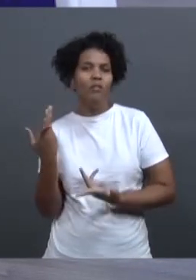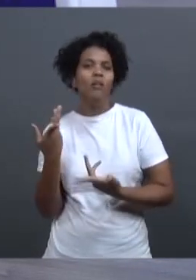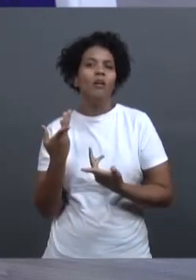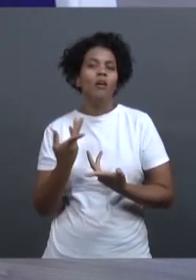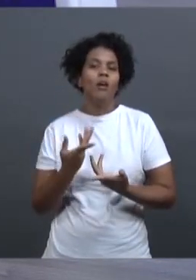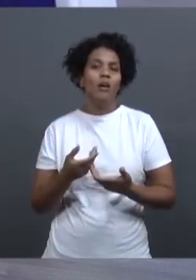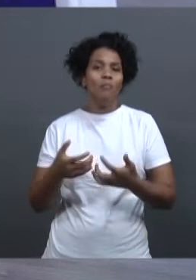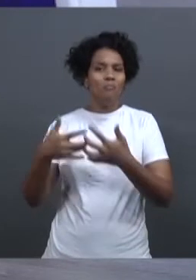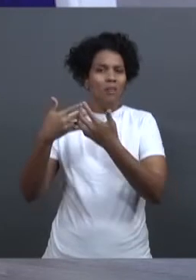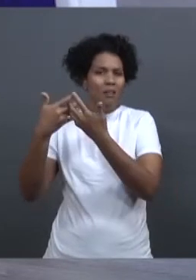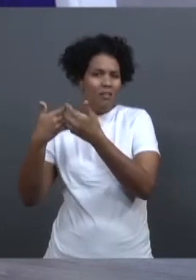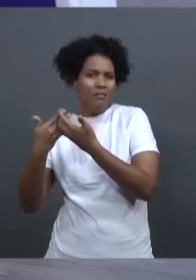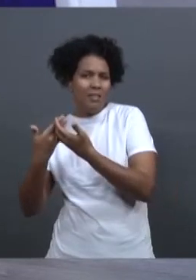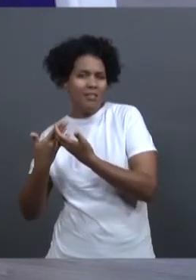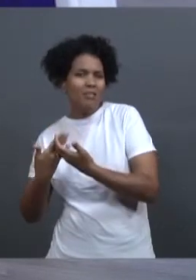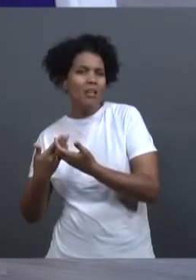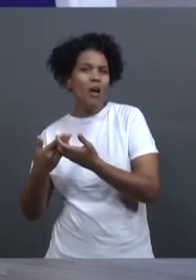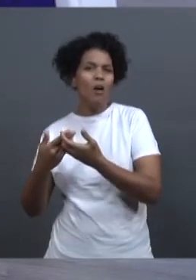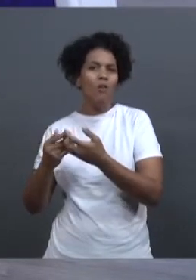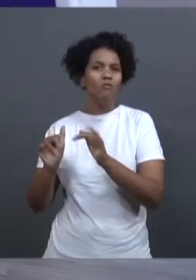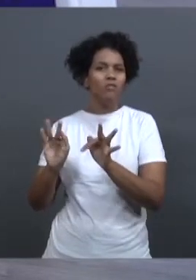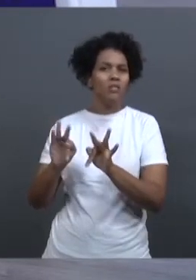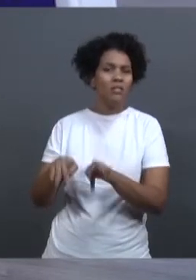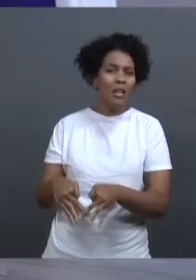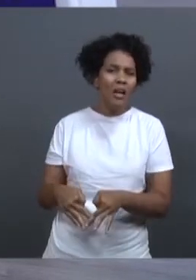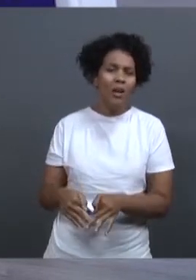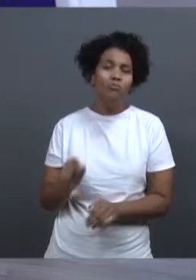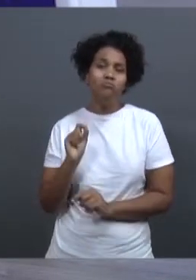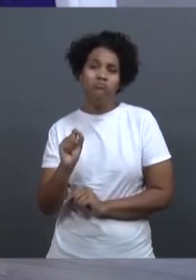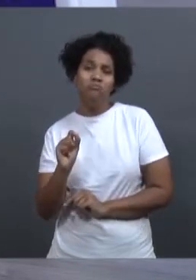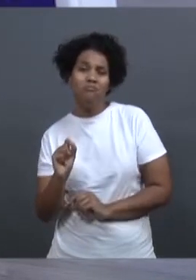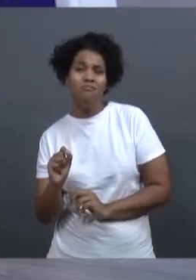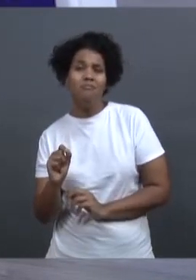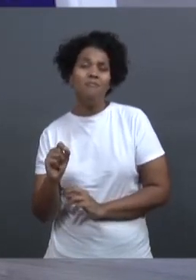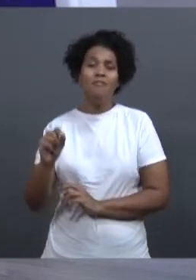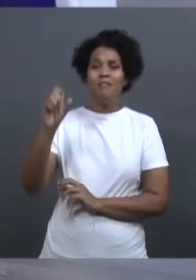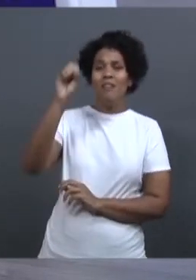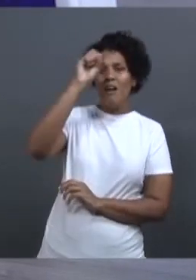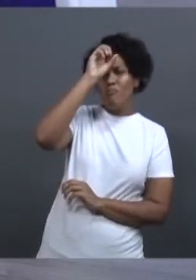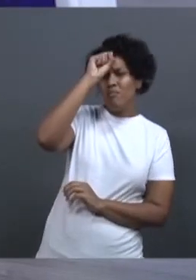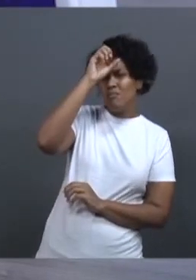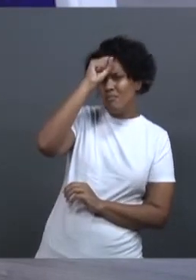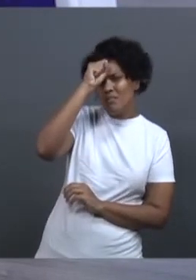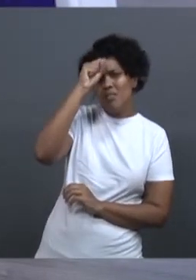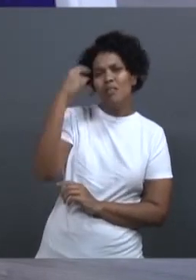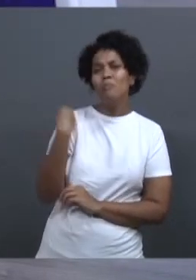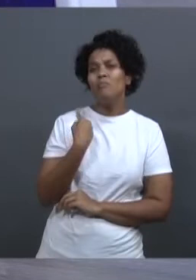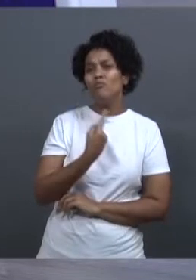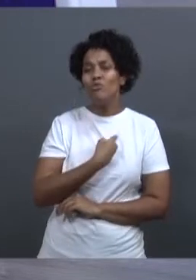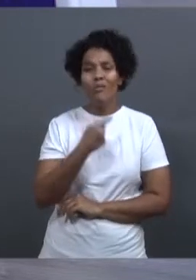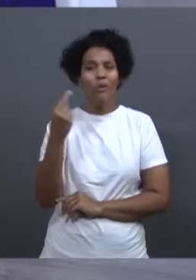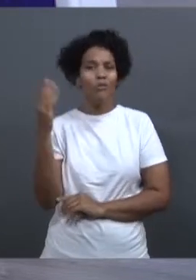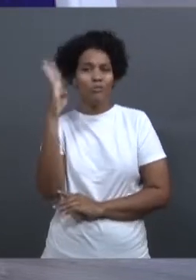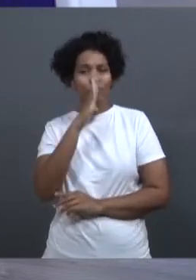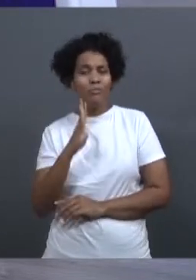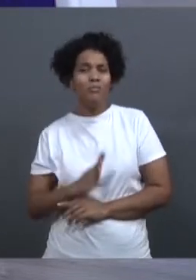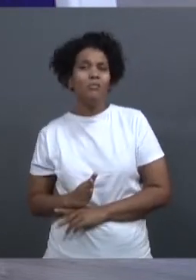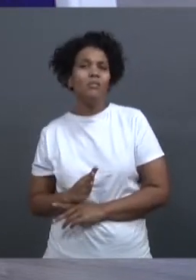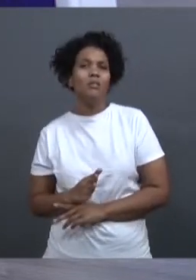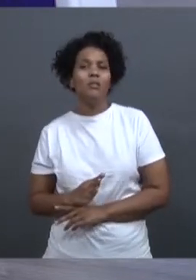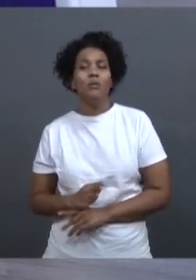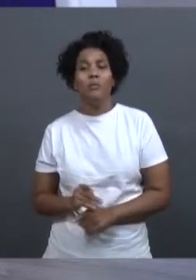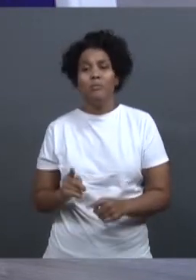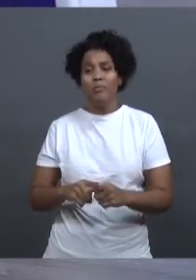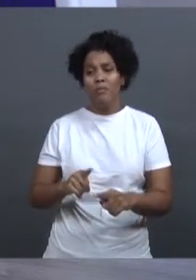Uma reflexão final de o que fica de aprendizado para nós brasileiros depois de passar por quatro anos de Mariana e depois ainda